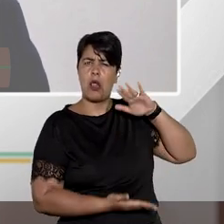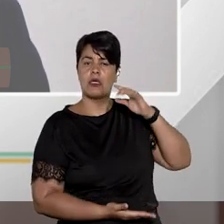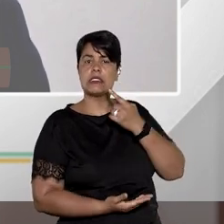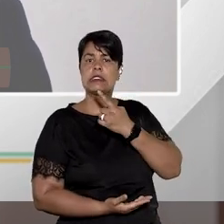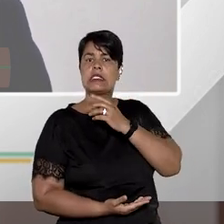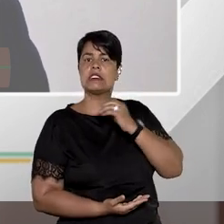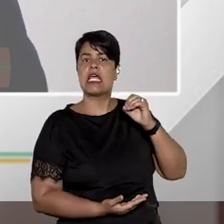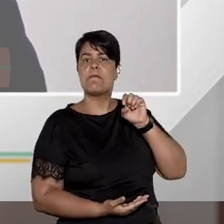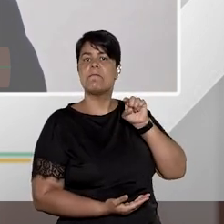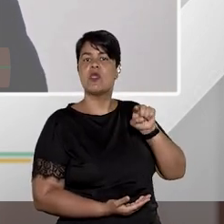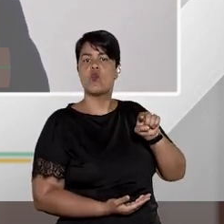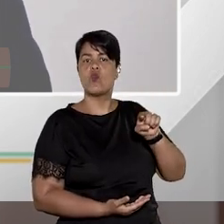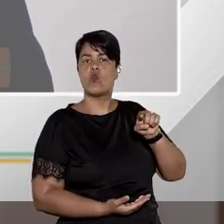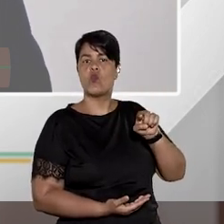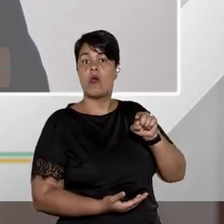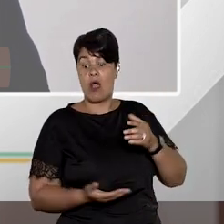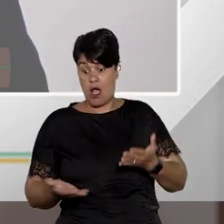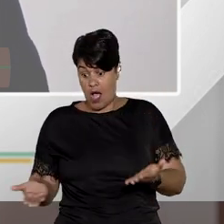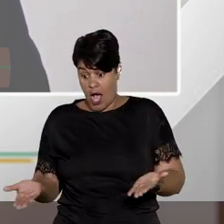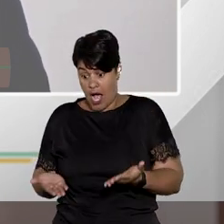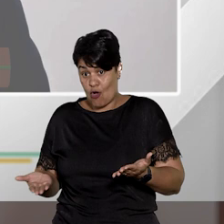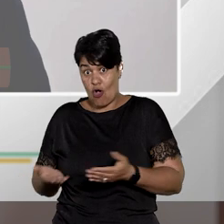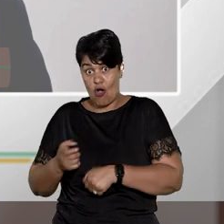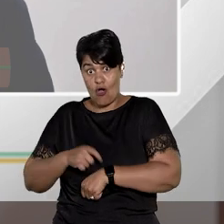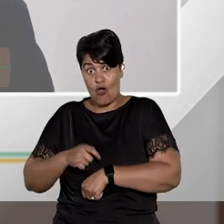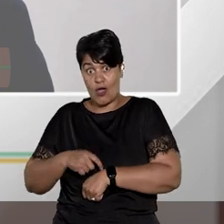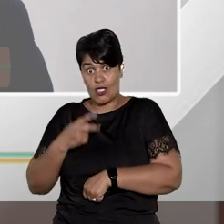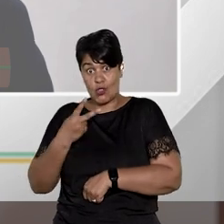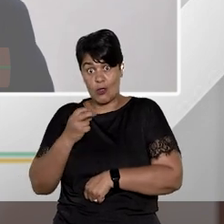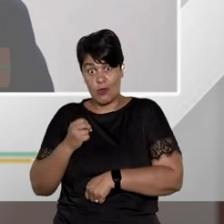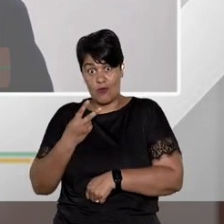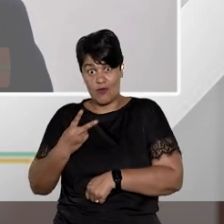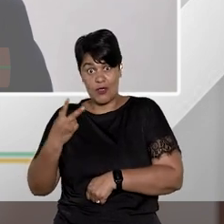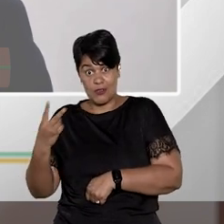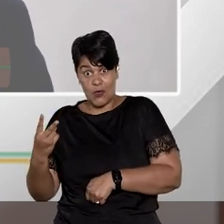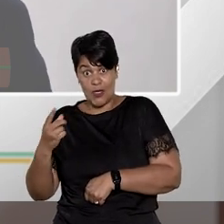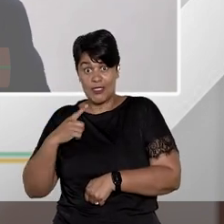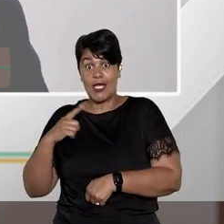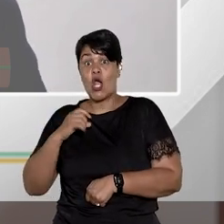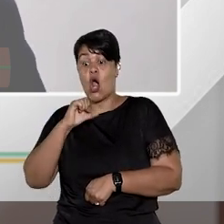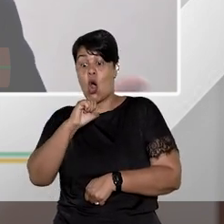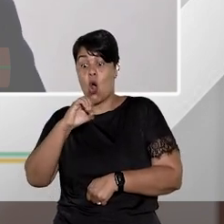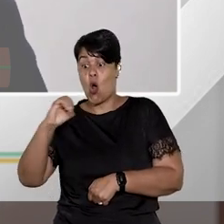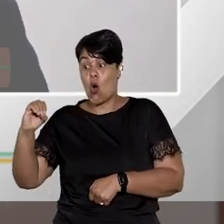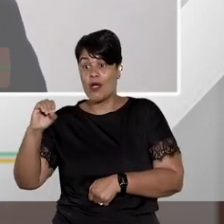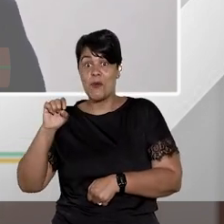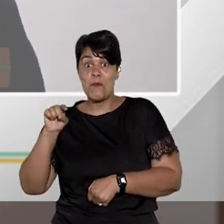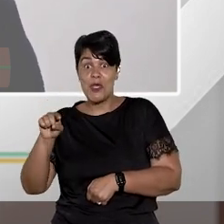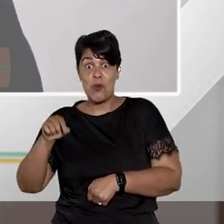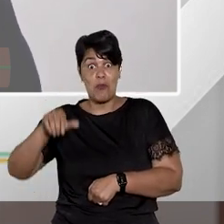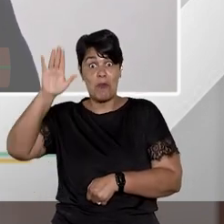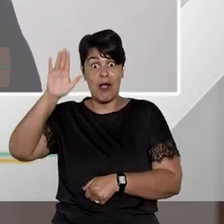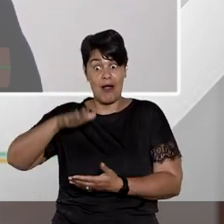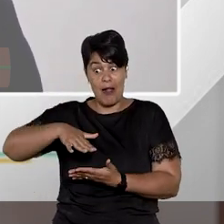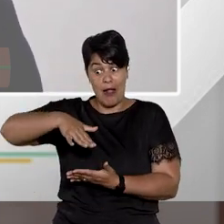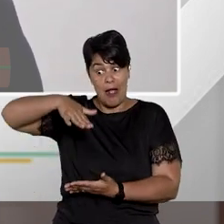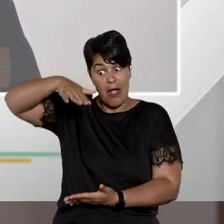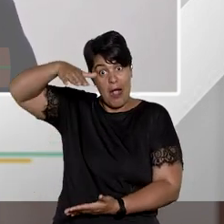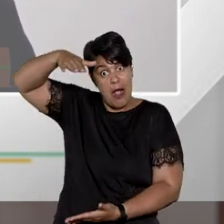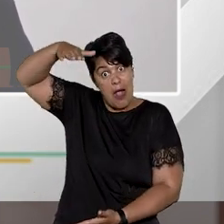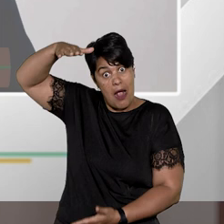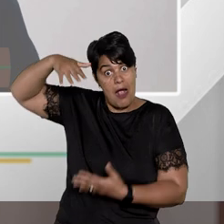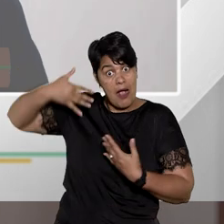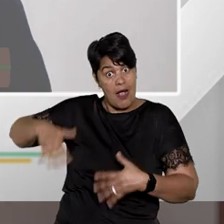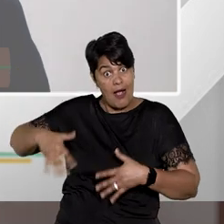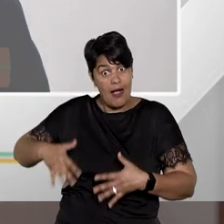está beirando o número 800 mil em 10 anos em 10 anos 700 mil habeas corpus a